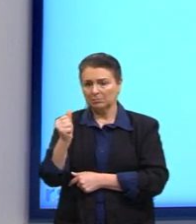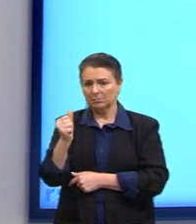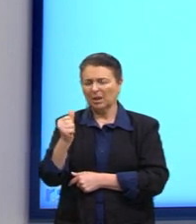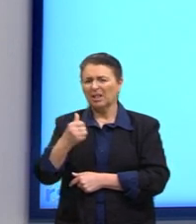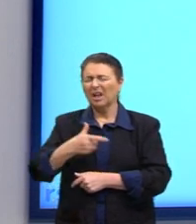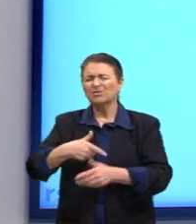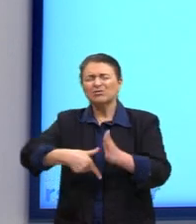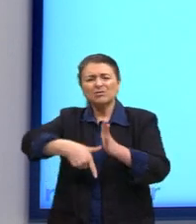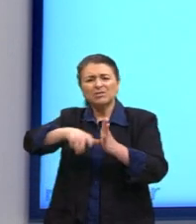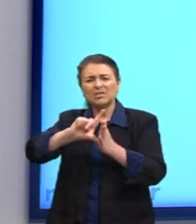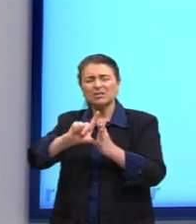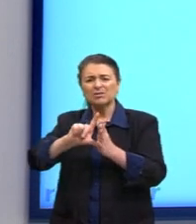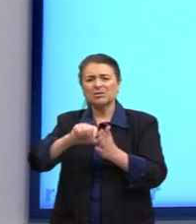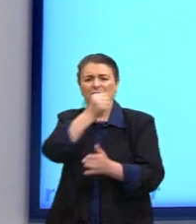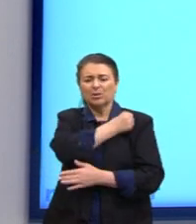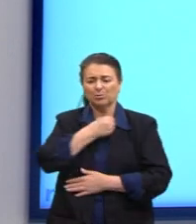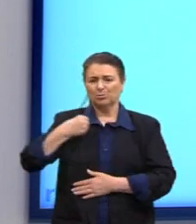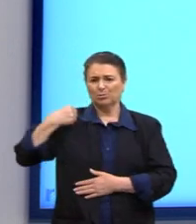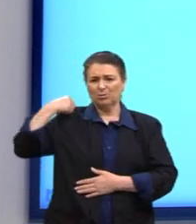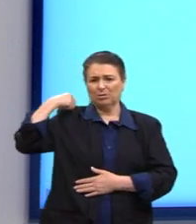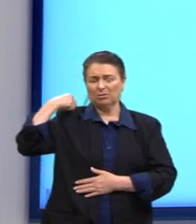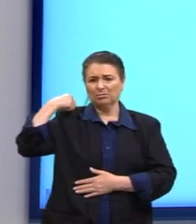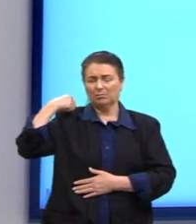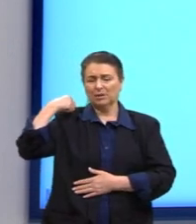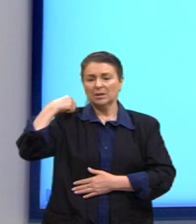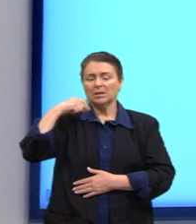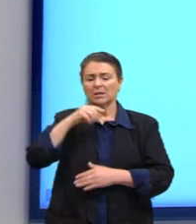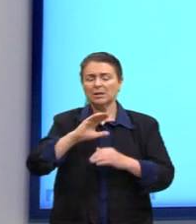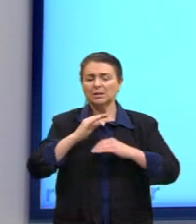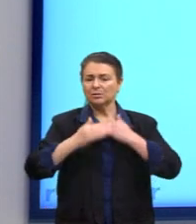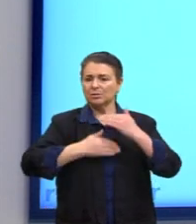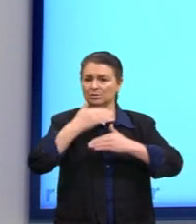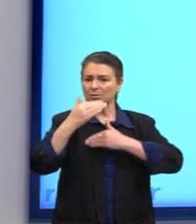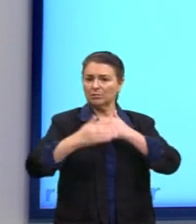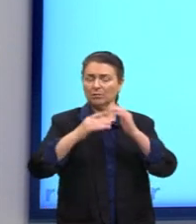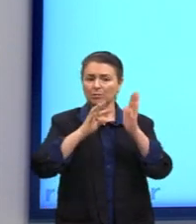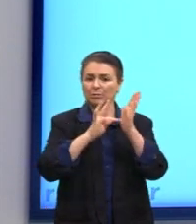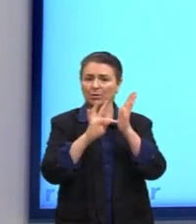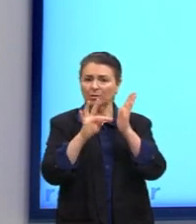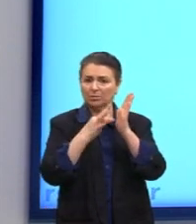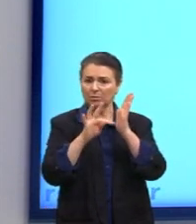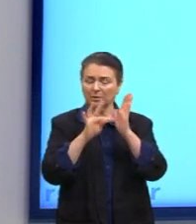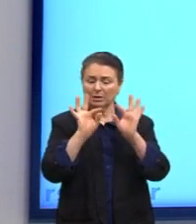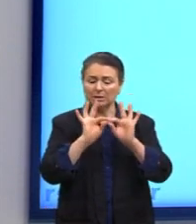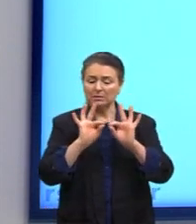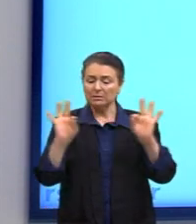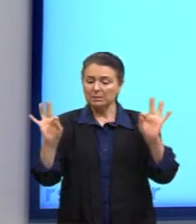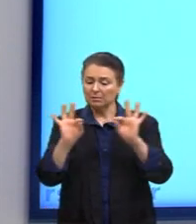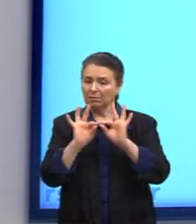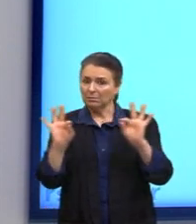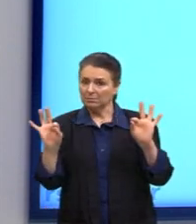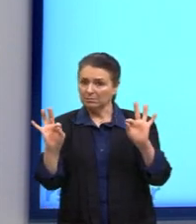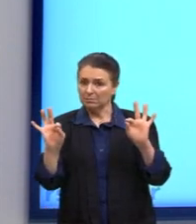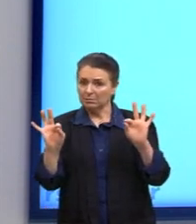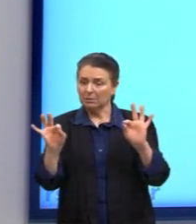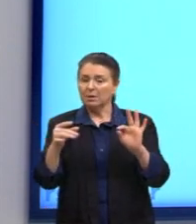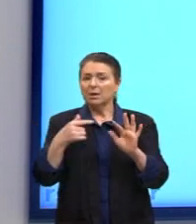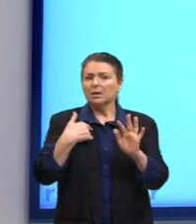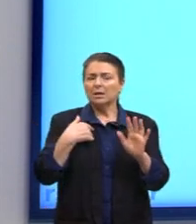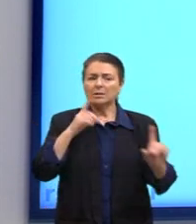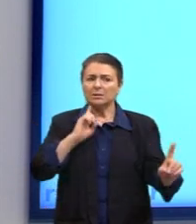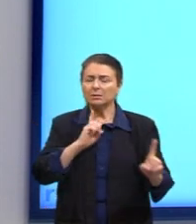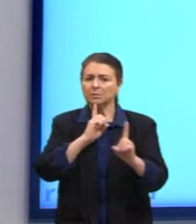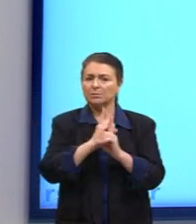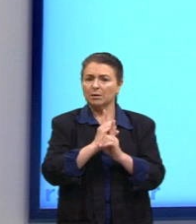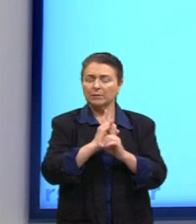matemáticos, e ele desenvolve a teoria sobre as linhas. E aí os caras descobrem